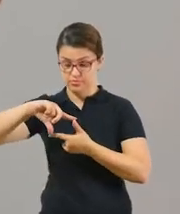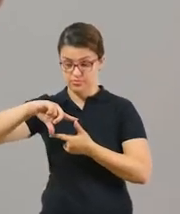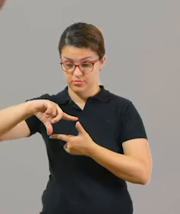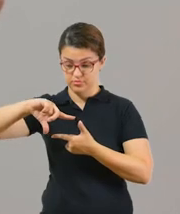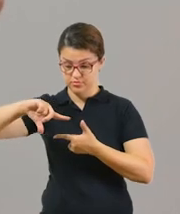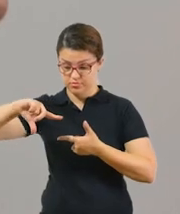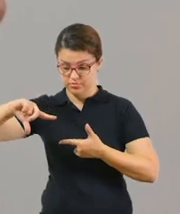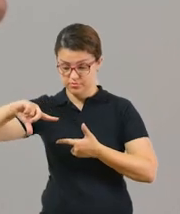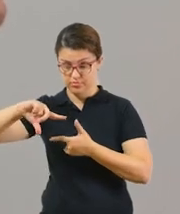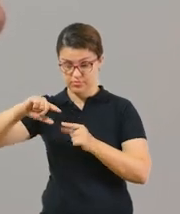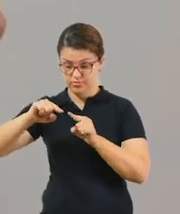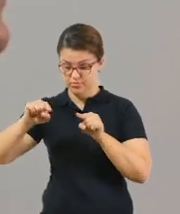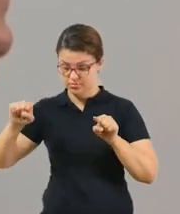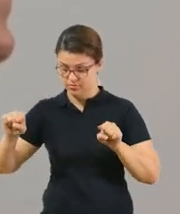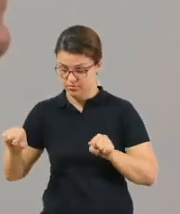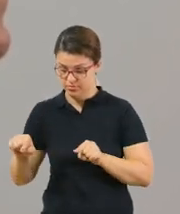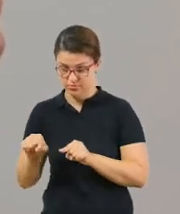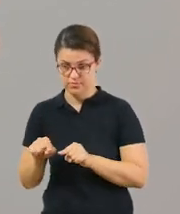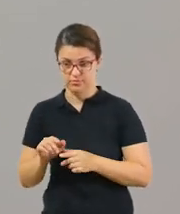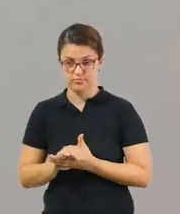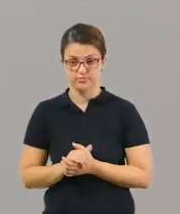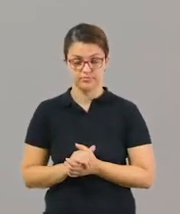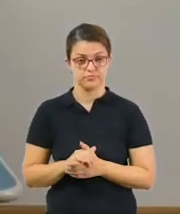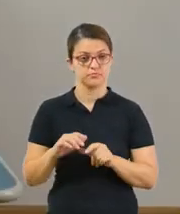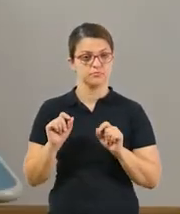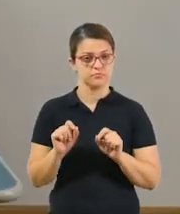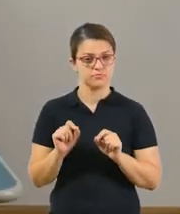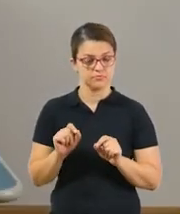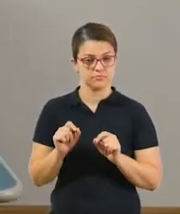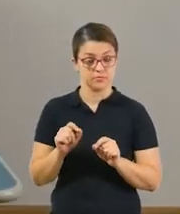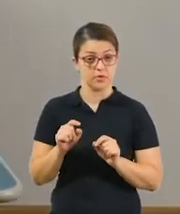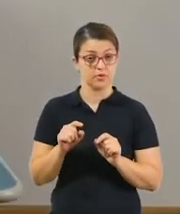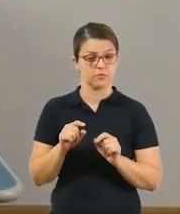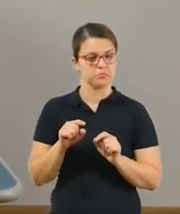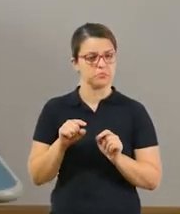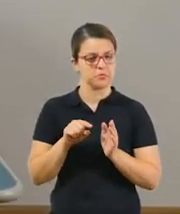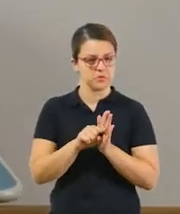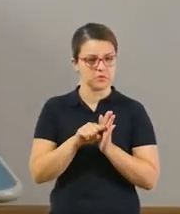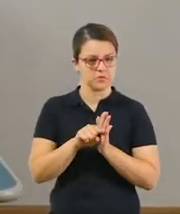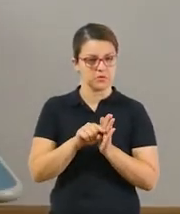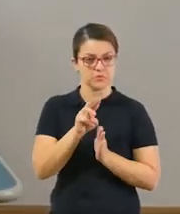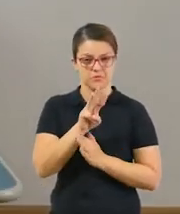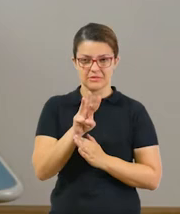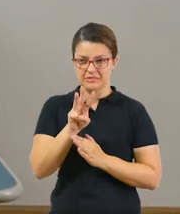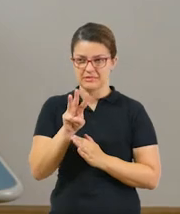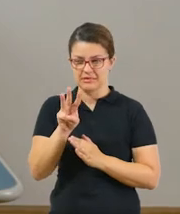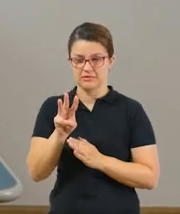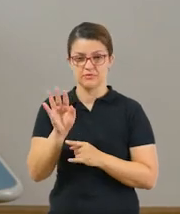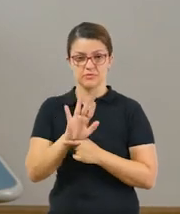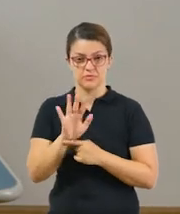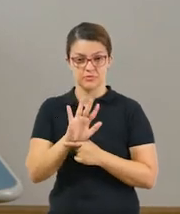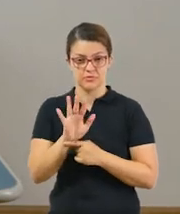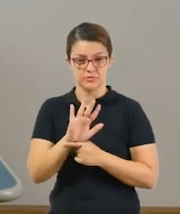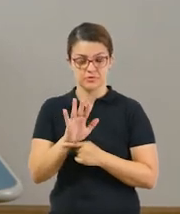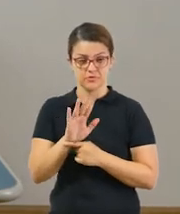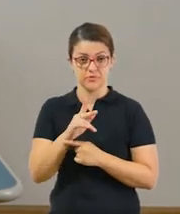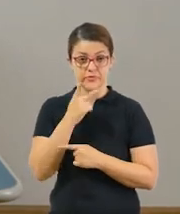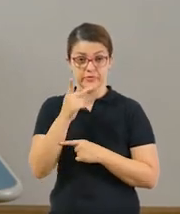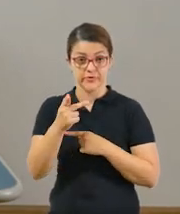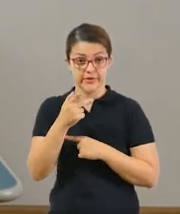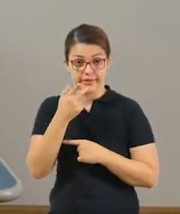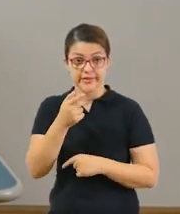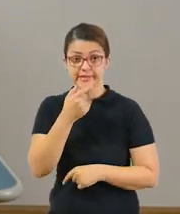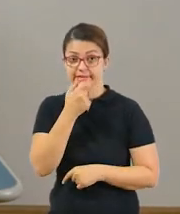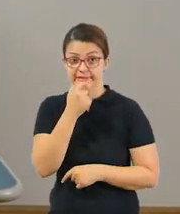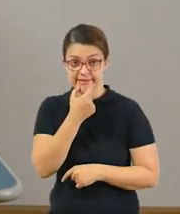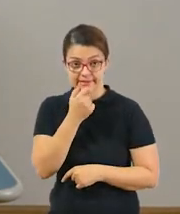Rectangle, Oval e Star. Vocês vão poder consultar lá no site um vídeo para trabalhar a